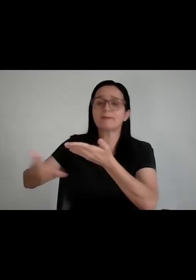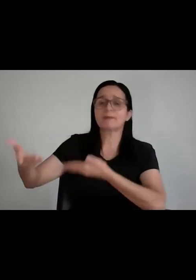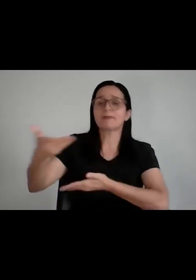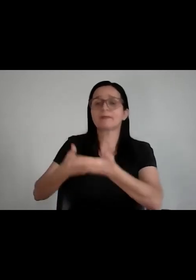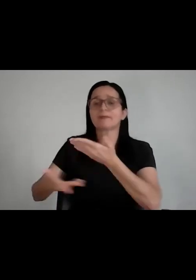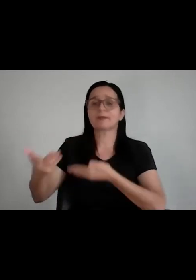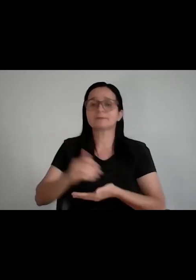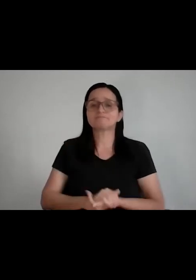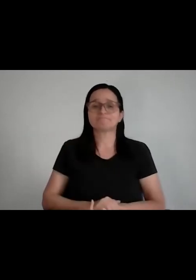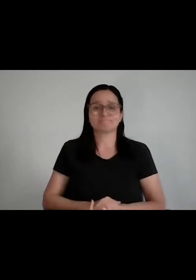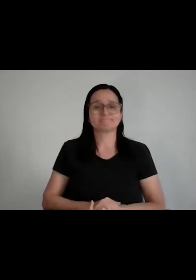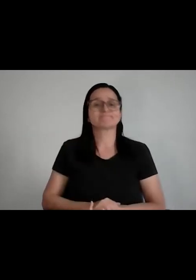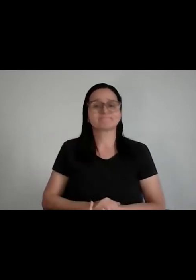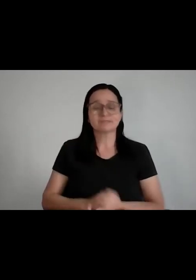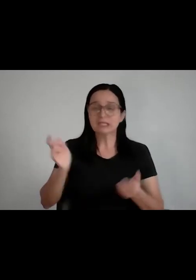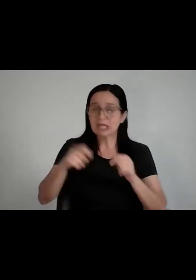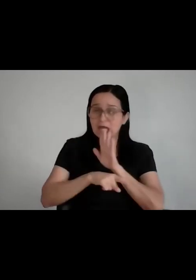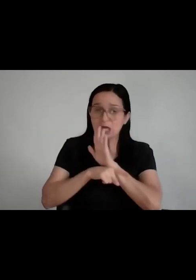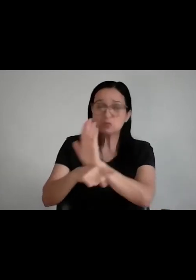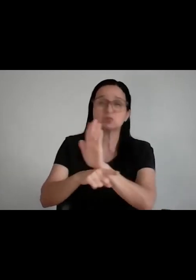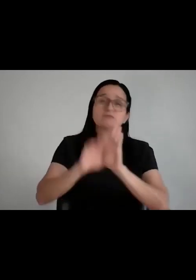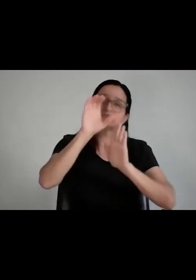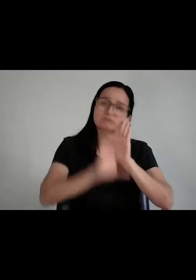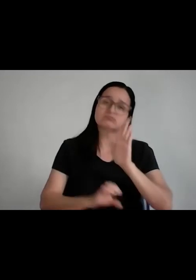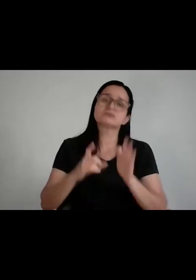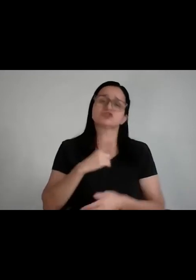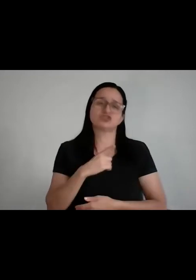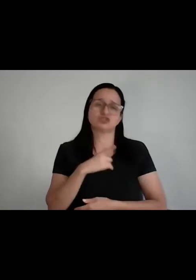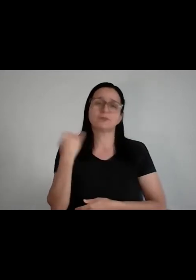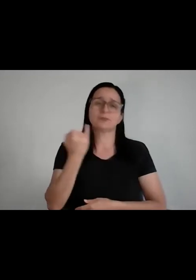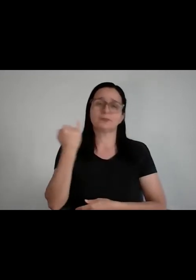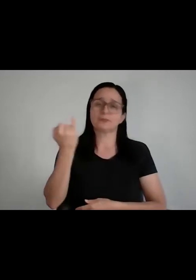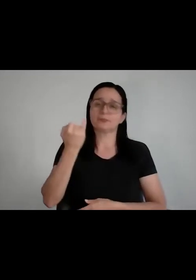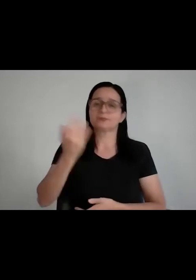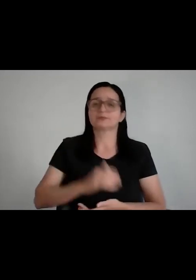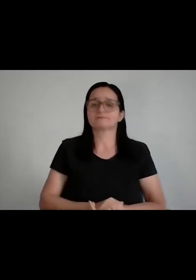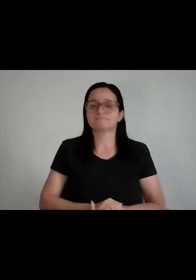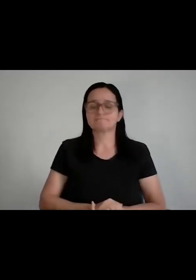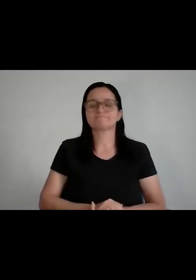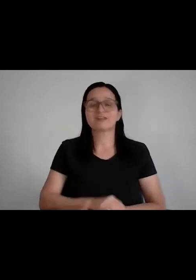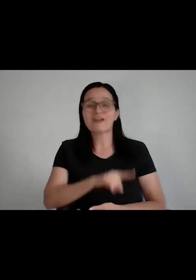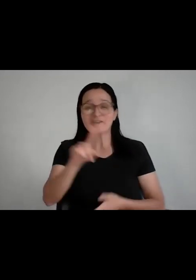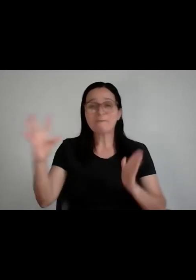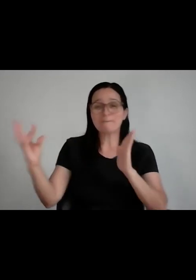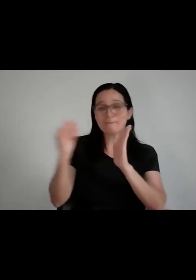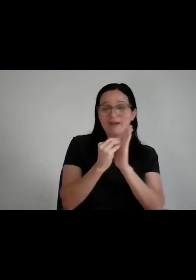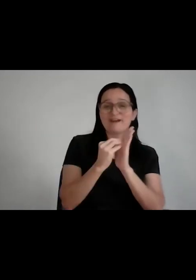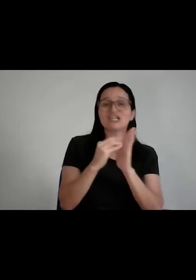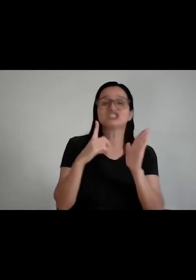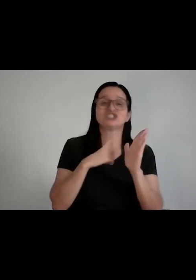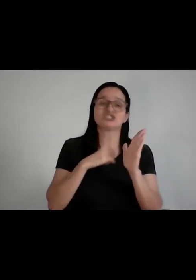vai te ajudar, entendeu? Eu acho que isso é muito importante, e aí sim, você vai botar lá no teu currículo que eu tenho